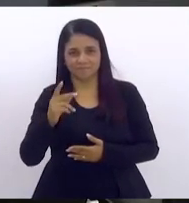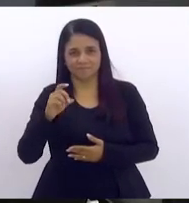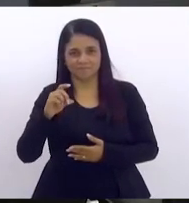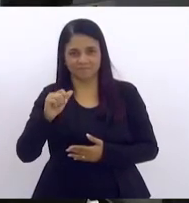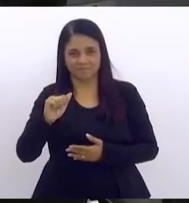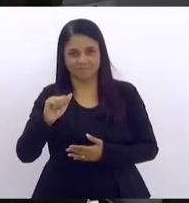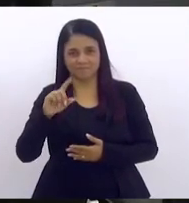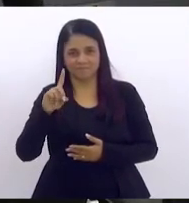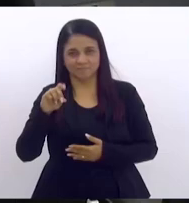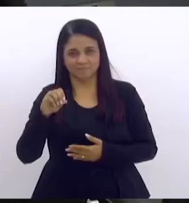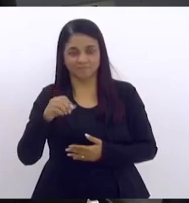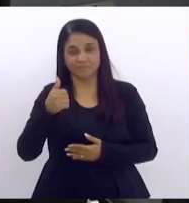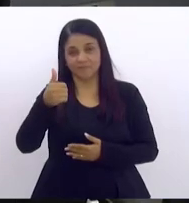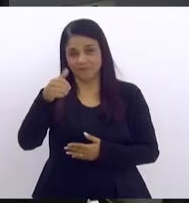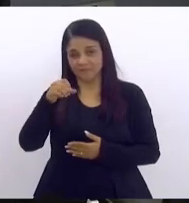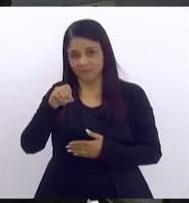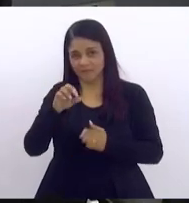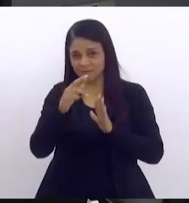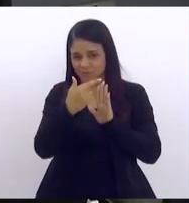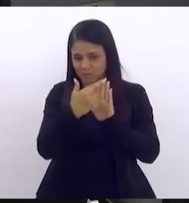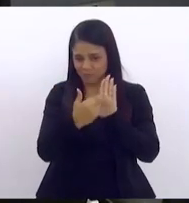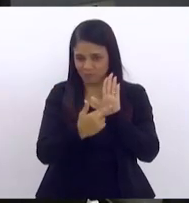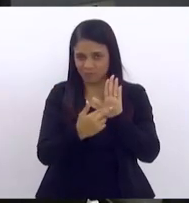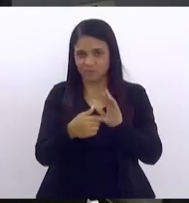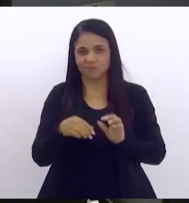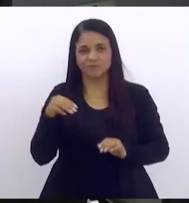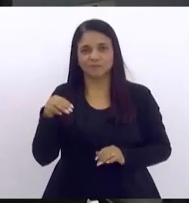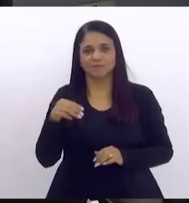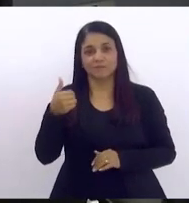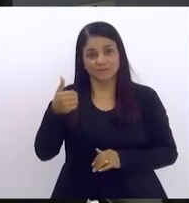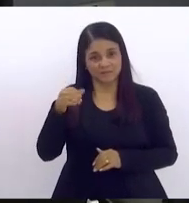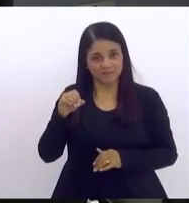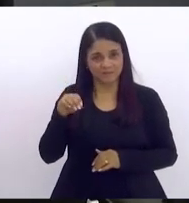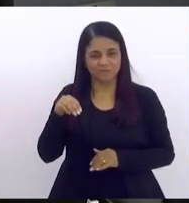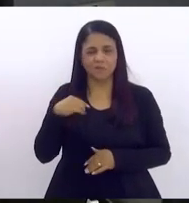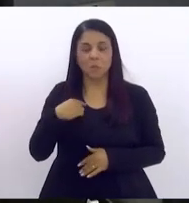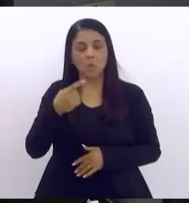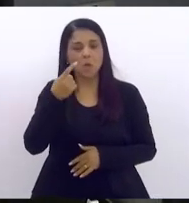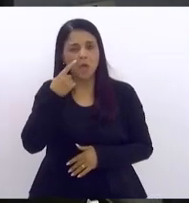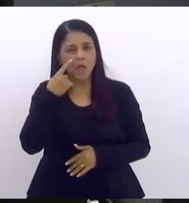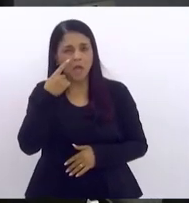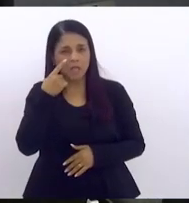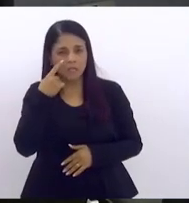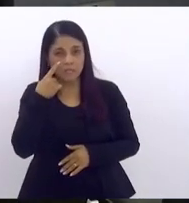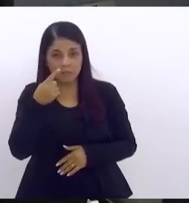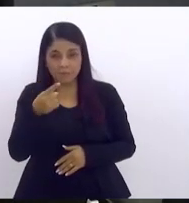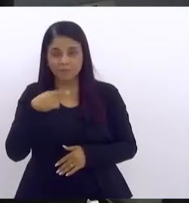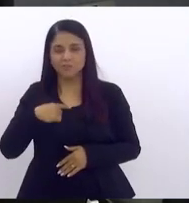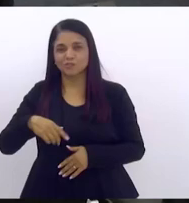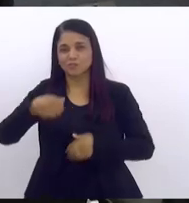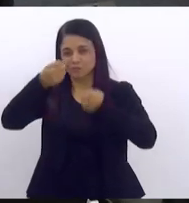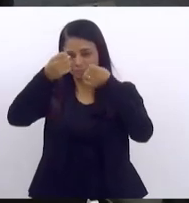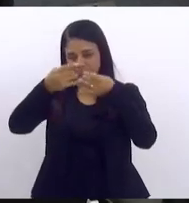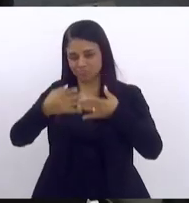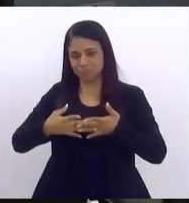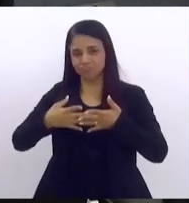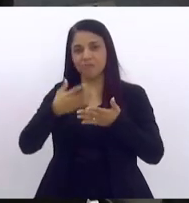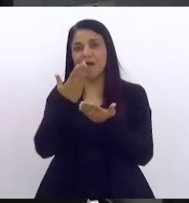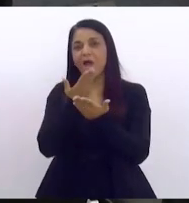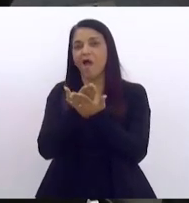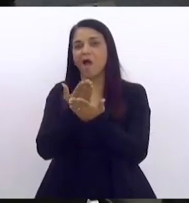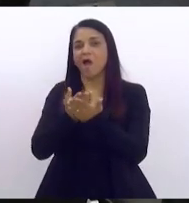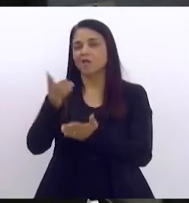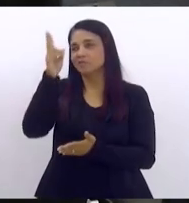senhor presidente eu na verdade eu estava aqui atentamente assistindo a aula de história do nosso